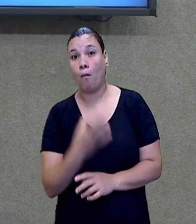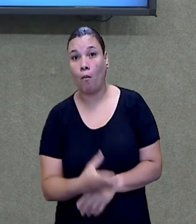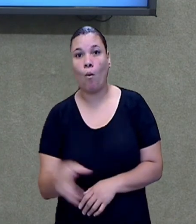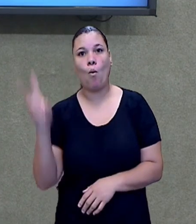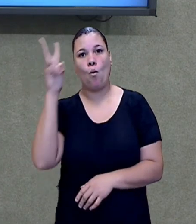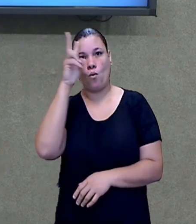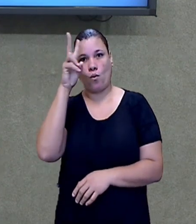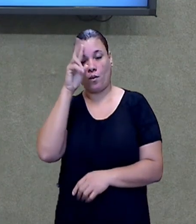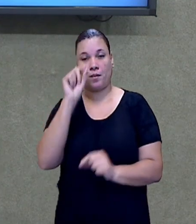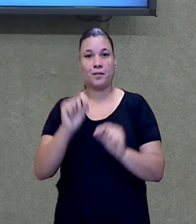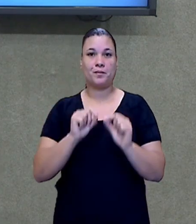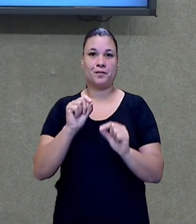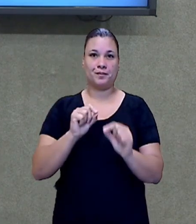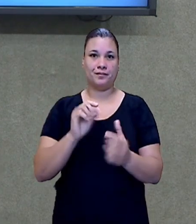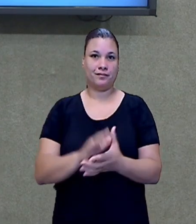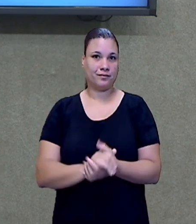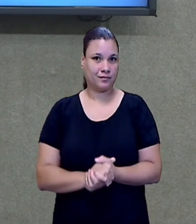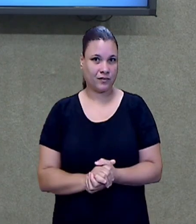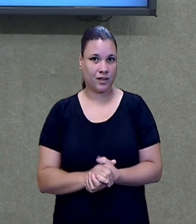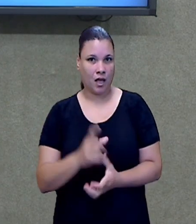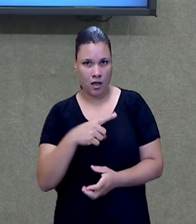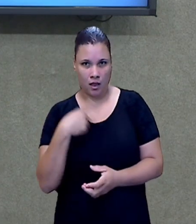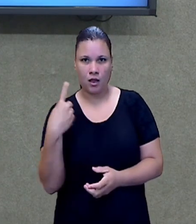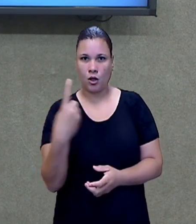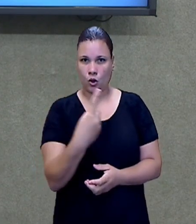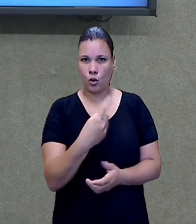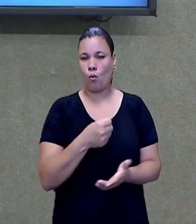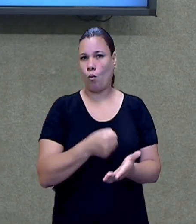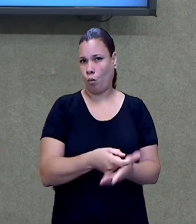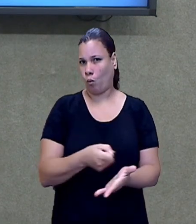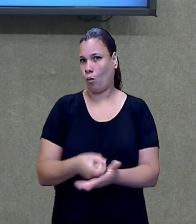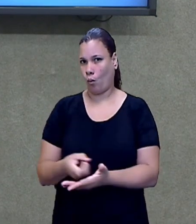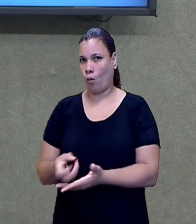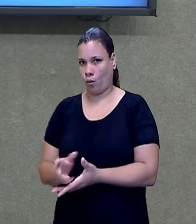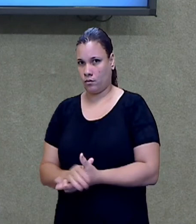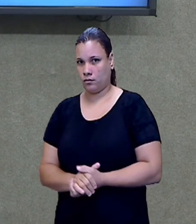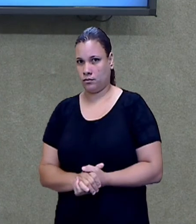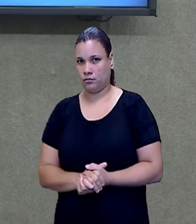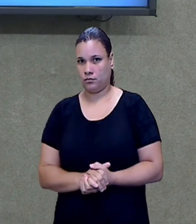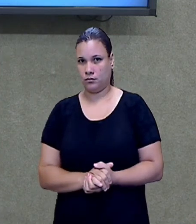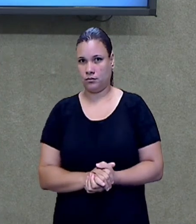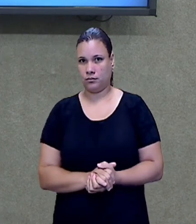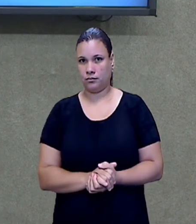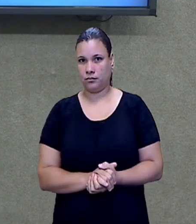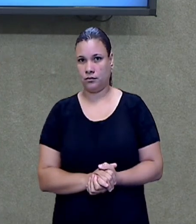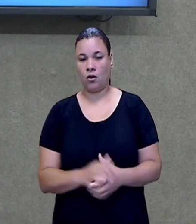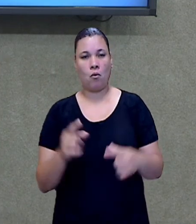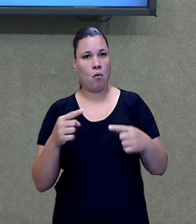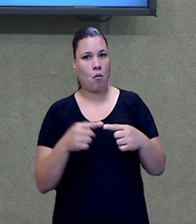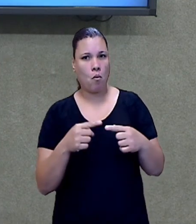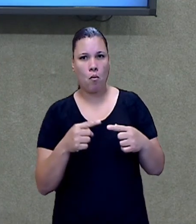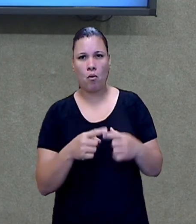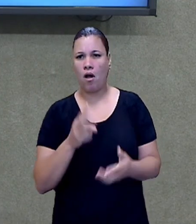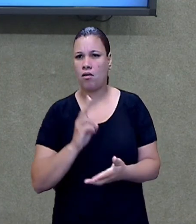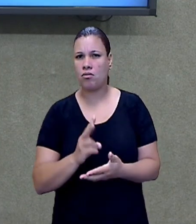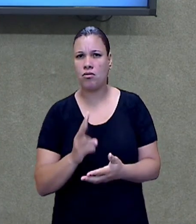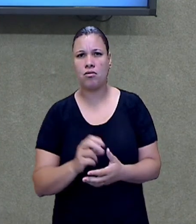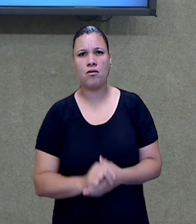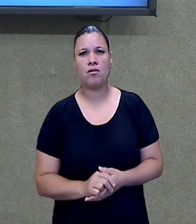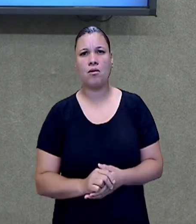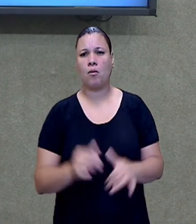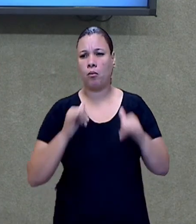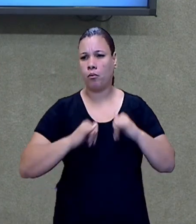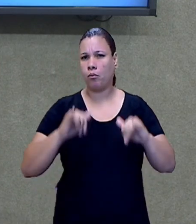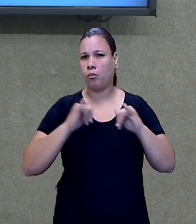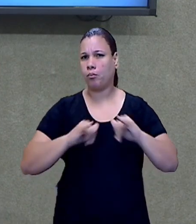importante, né, a gente que é consumidor, que estamos aí em contato direto com vários anúncios